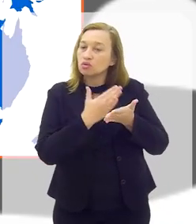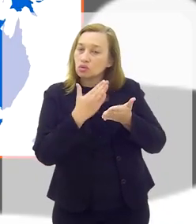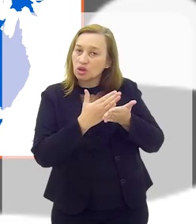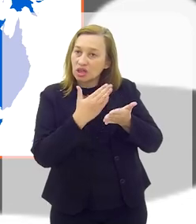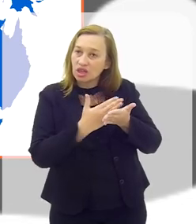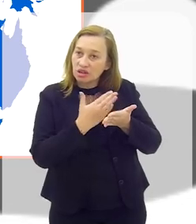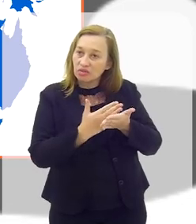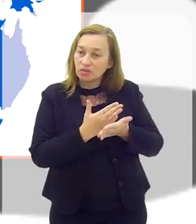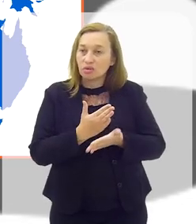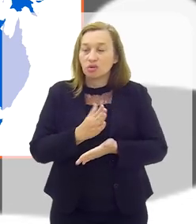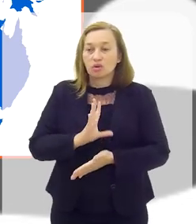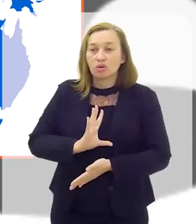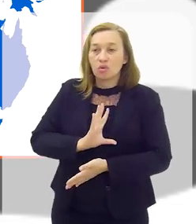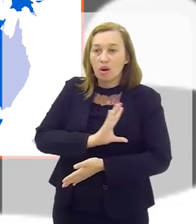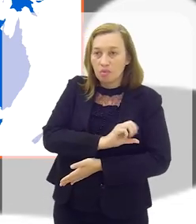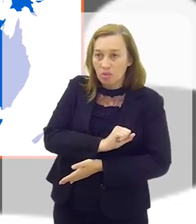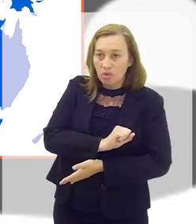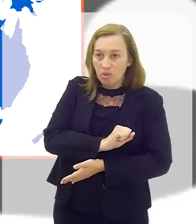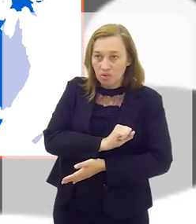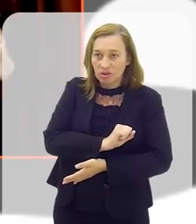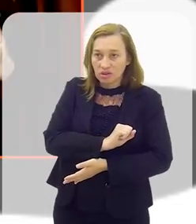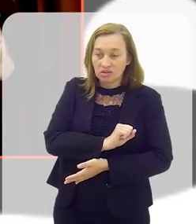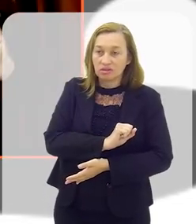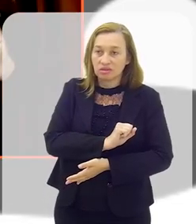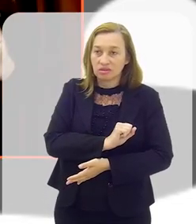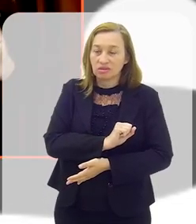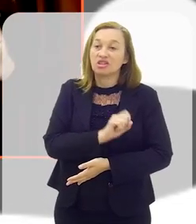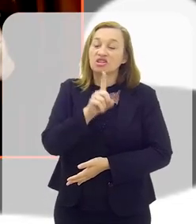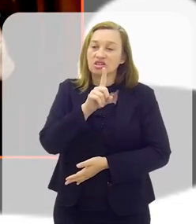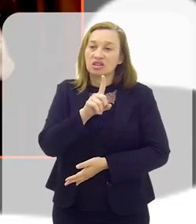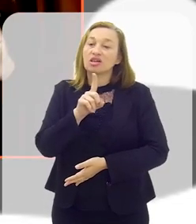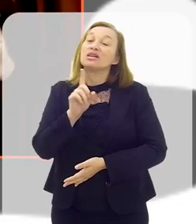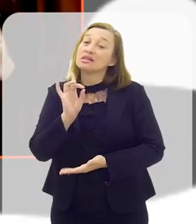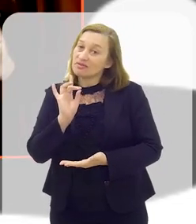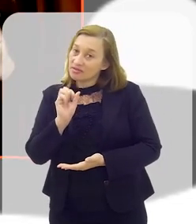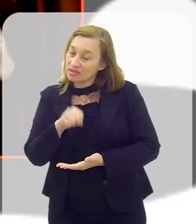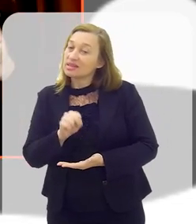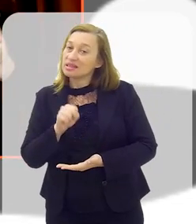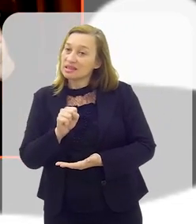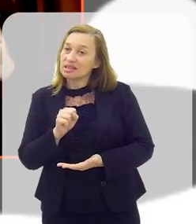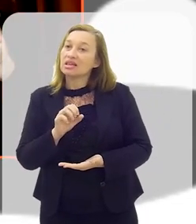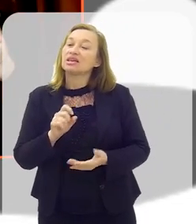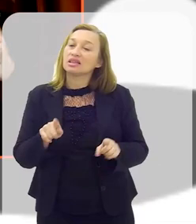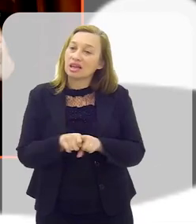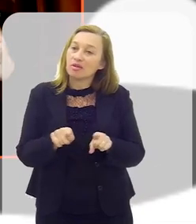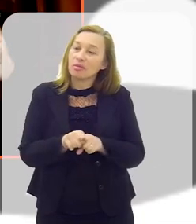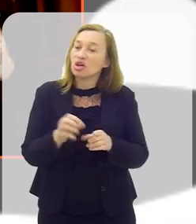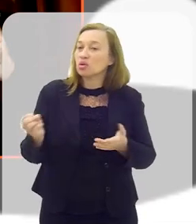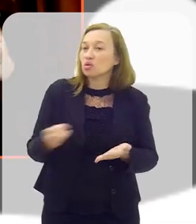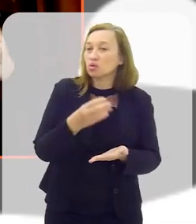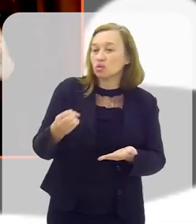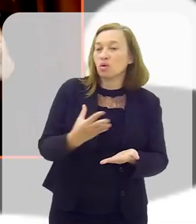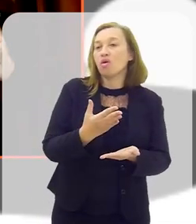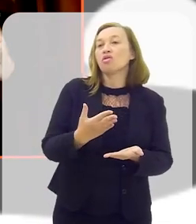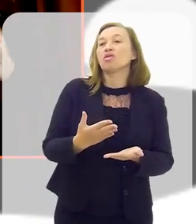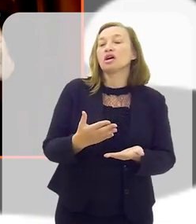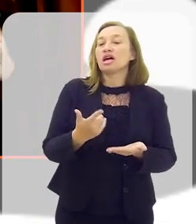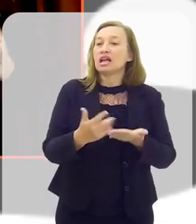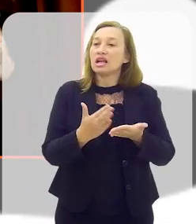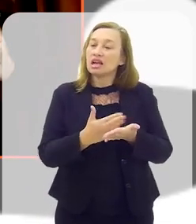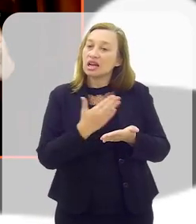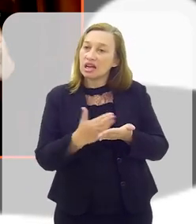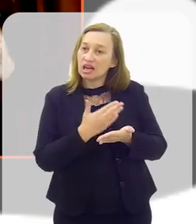livro Diário de um Coração Apaixonado, não é? É verdade. E ele é co-organizador também do novo livro Pluralidade e